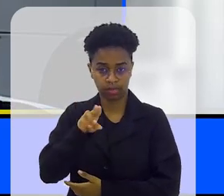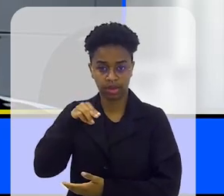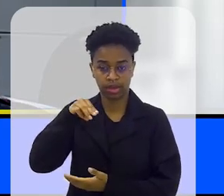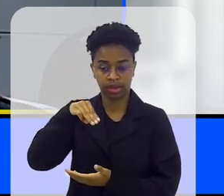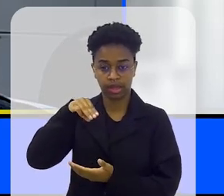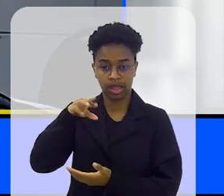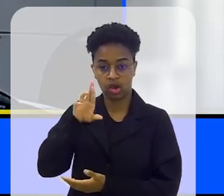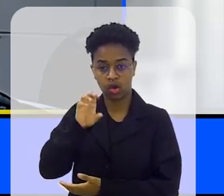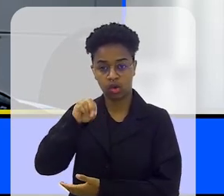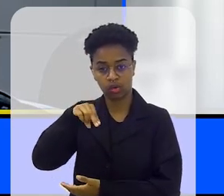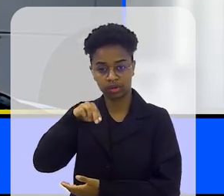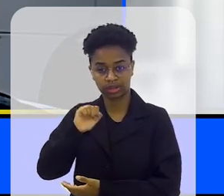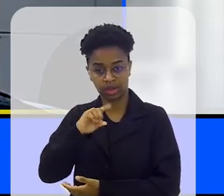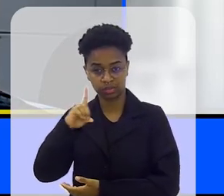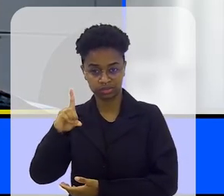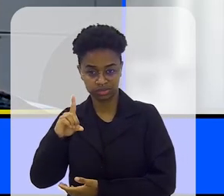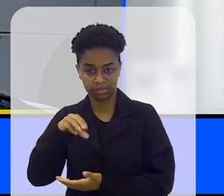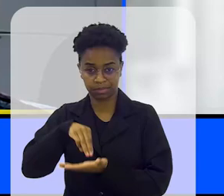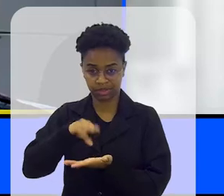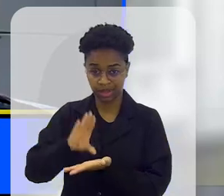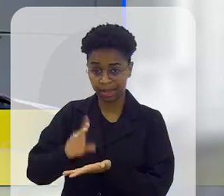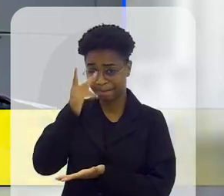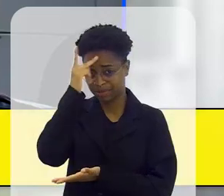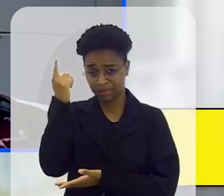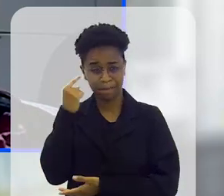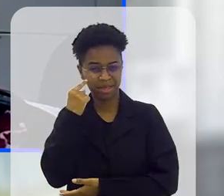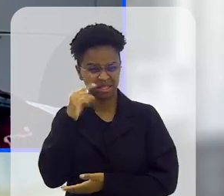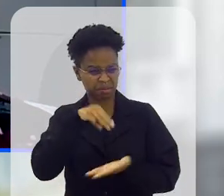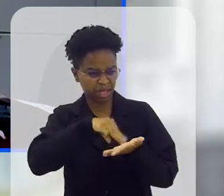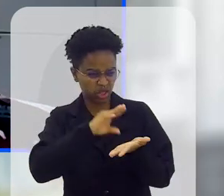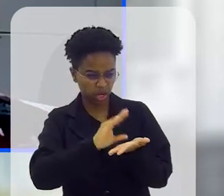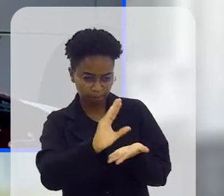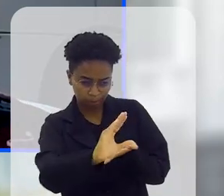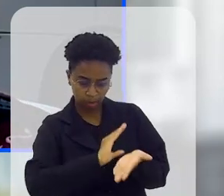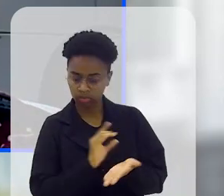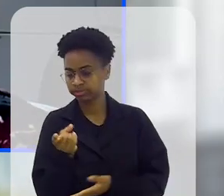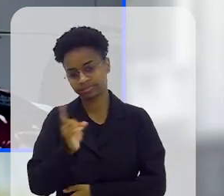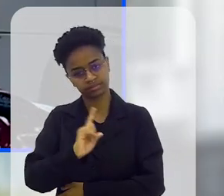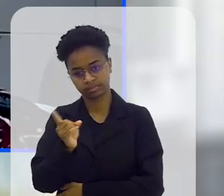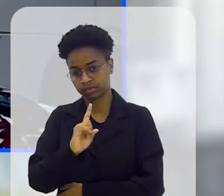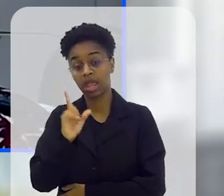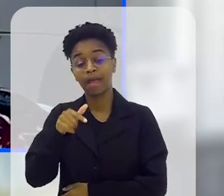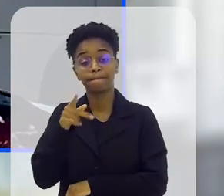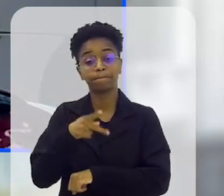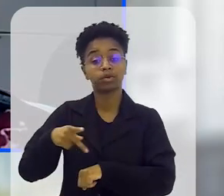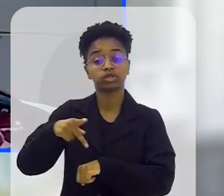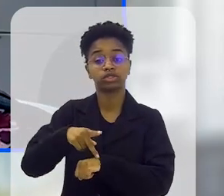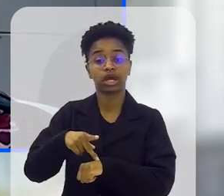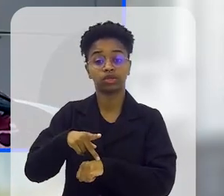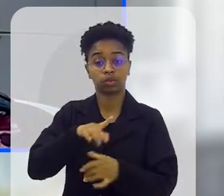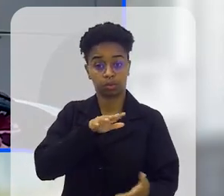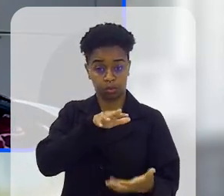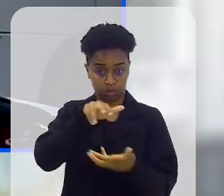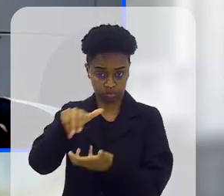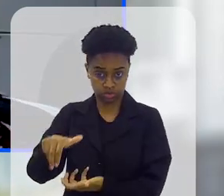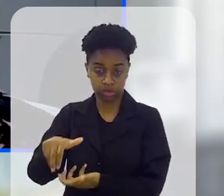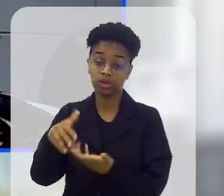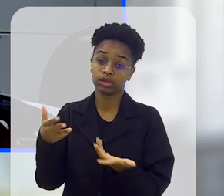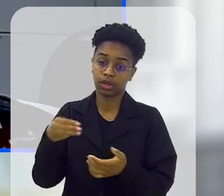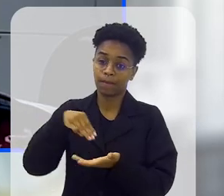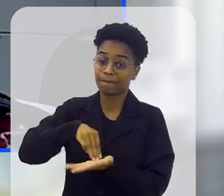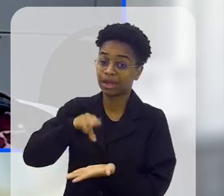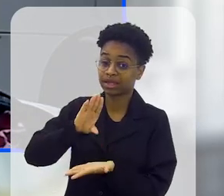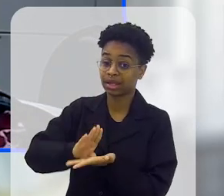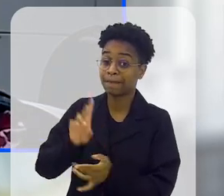McDonald's, as pessoas acham que o McDonald's que doa, que banca a casa. Não, isso é um projeto internacional em que